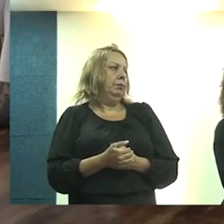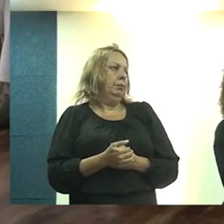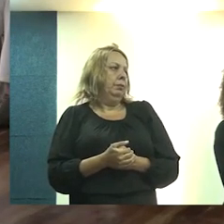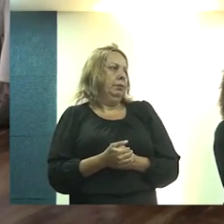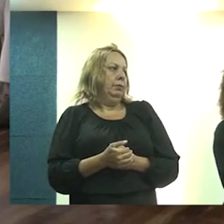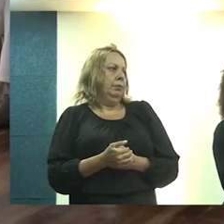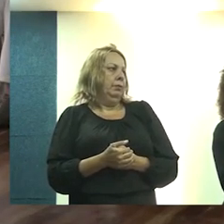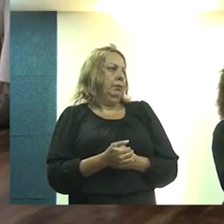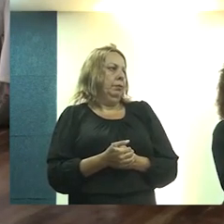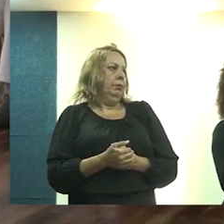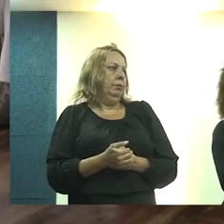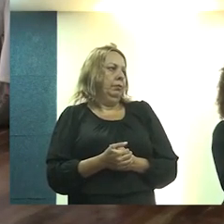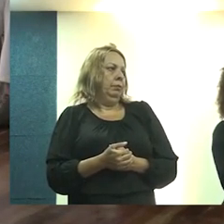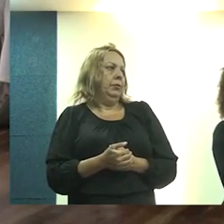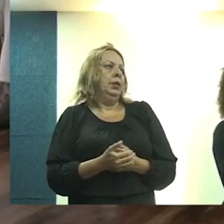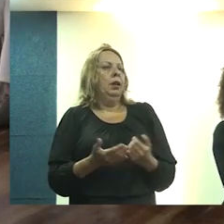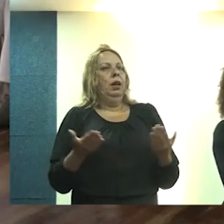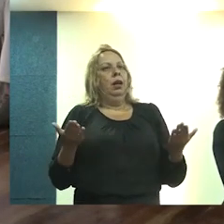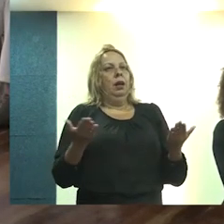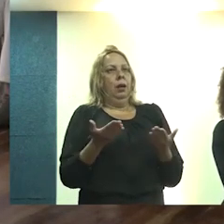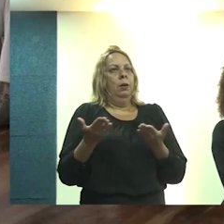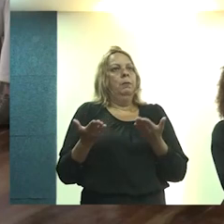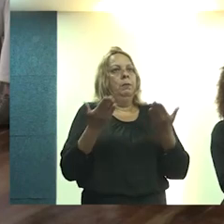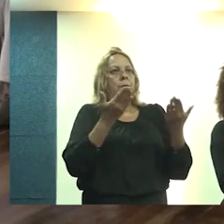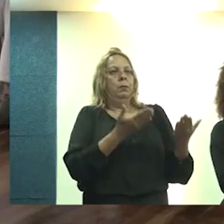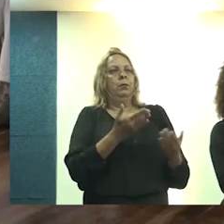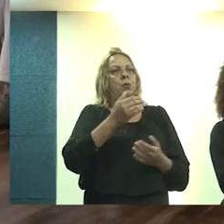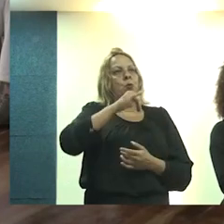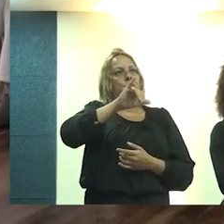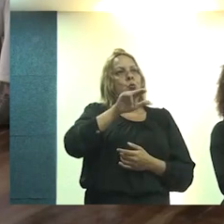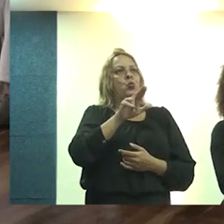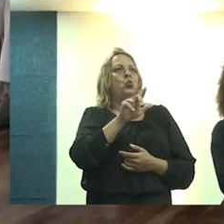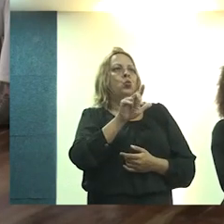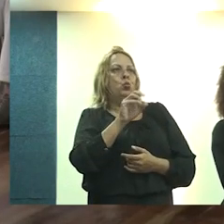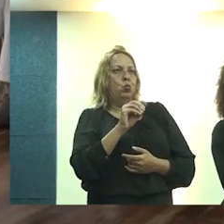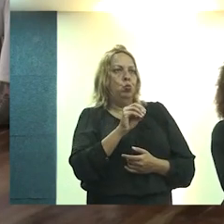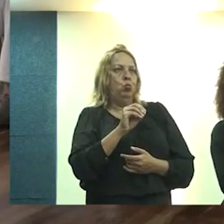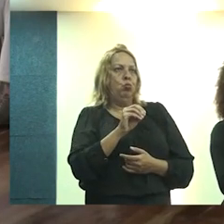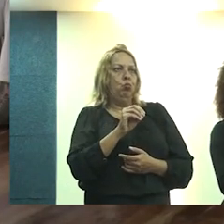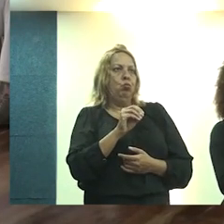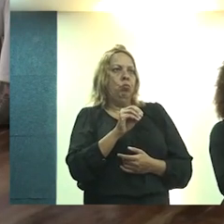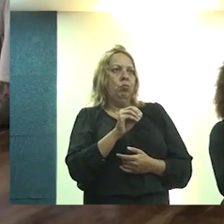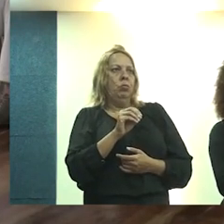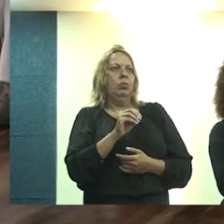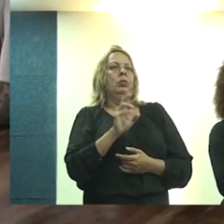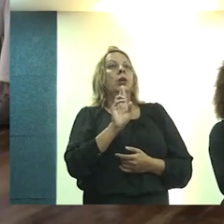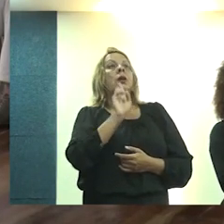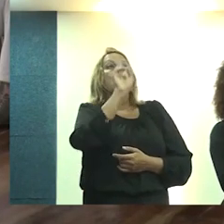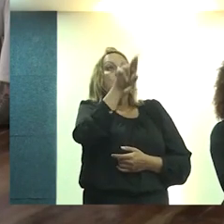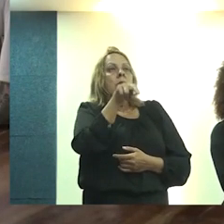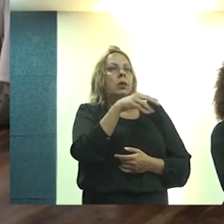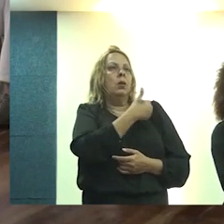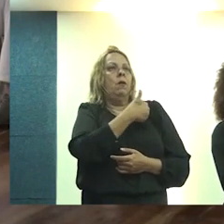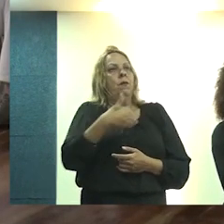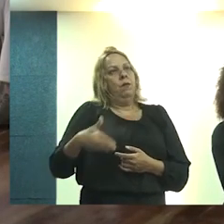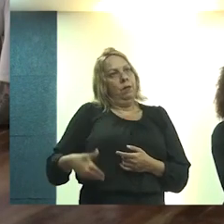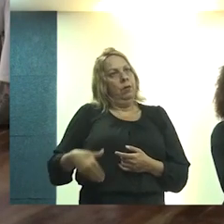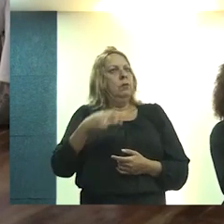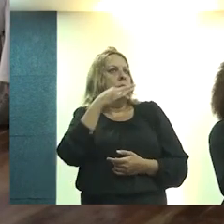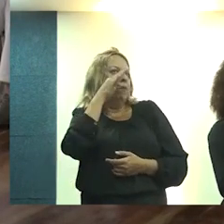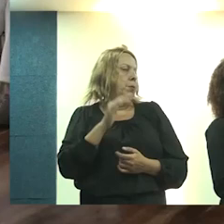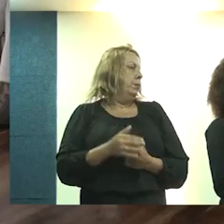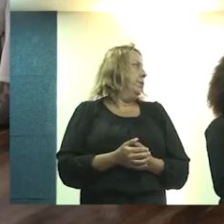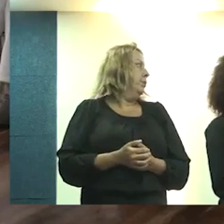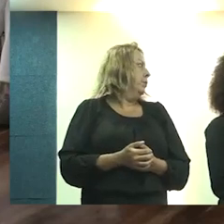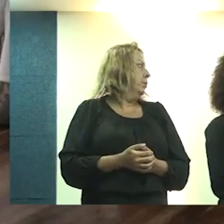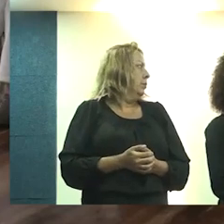Passamos a palavra agora para o senhor Júlio Filgueira, neste ato, representando o governador Fábio